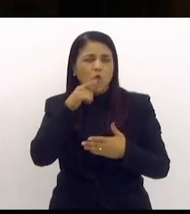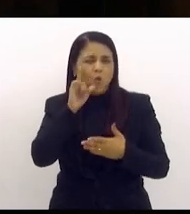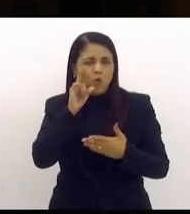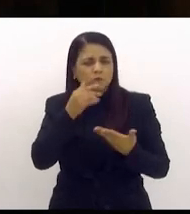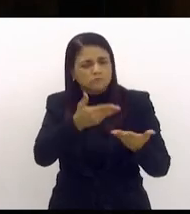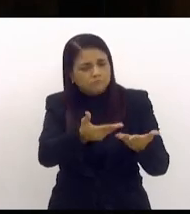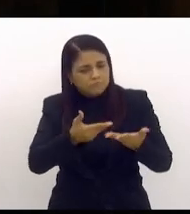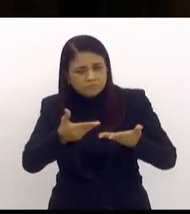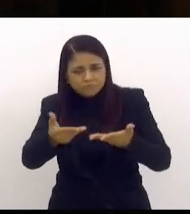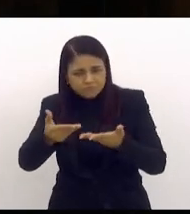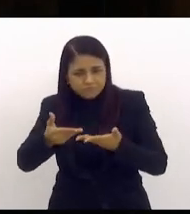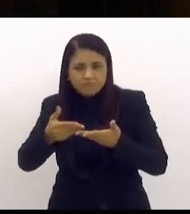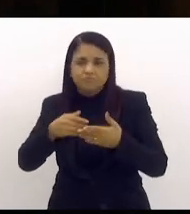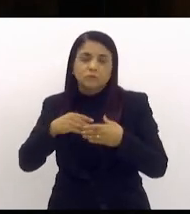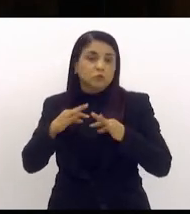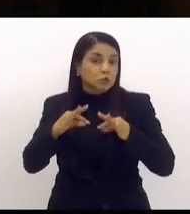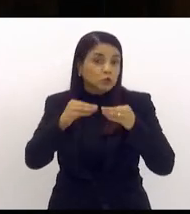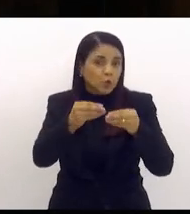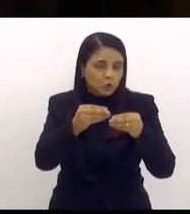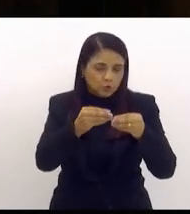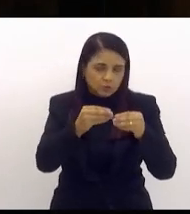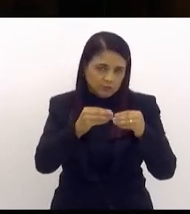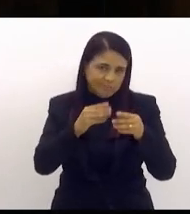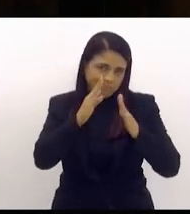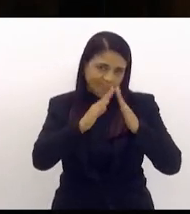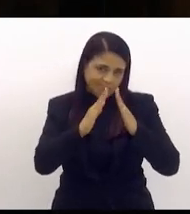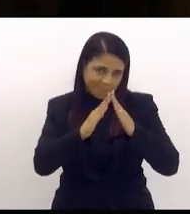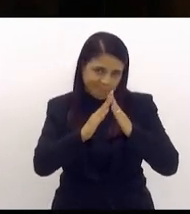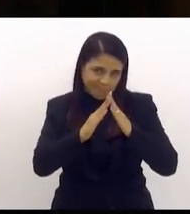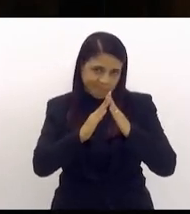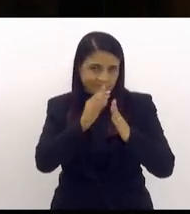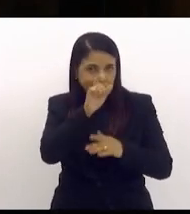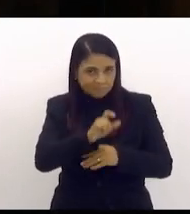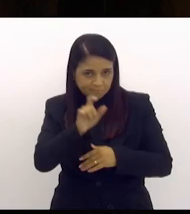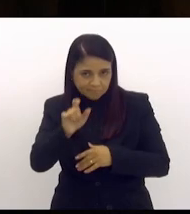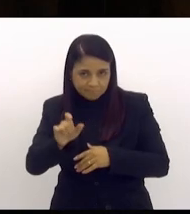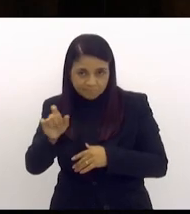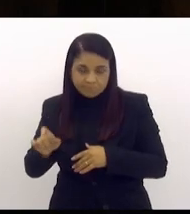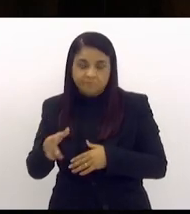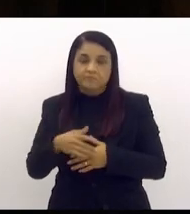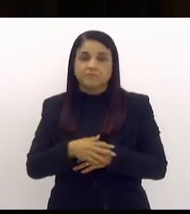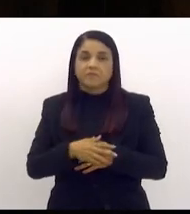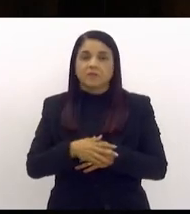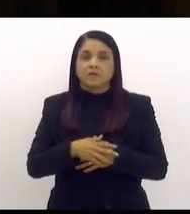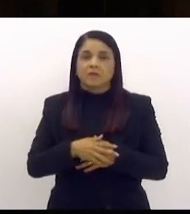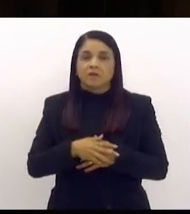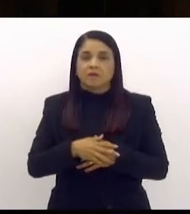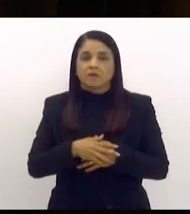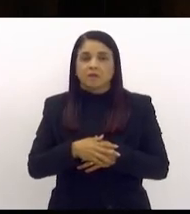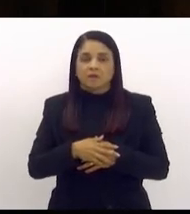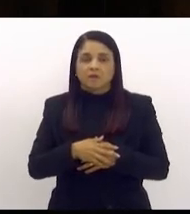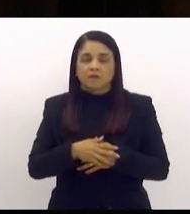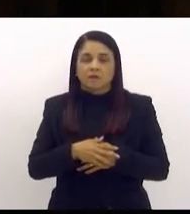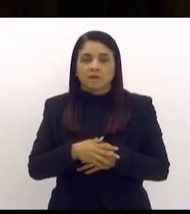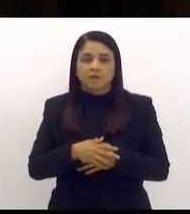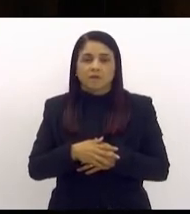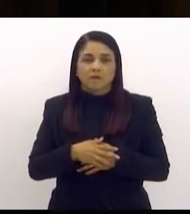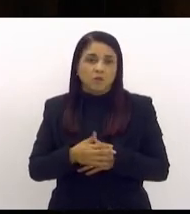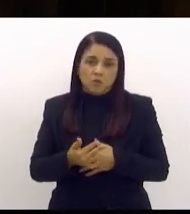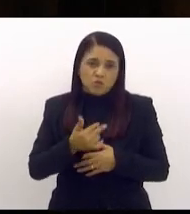por todos os moradores e não posso deixar de me antecipar